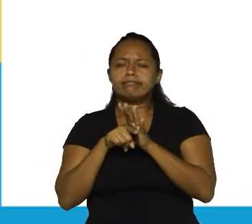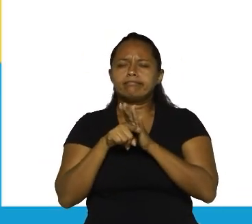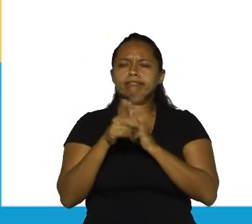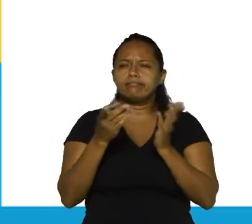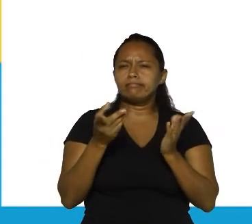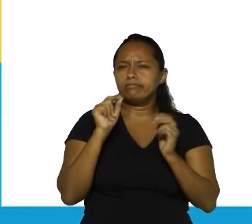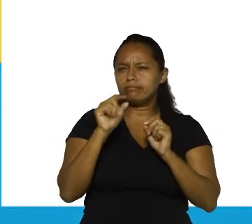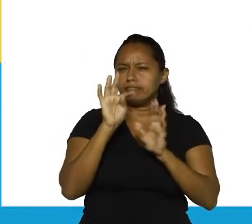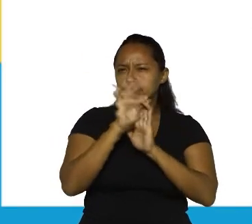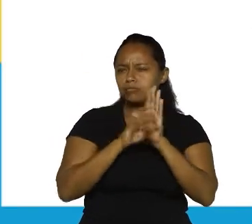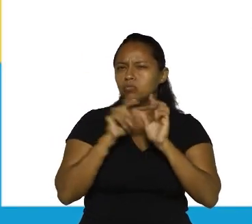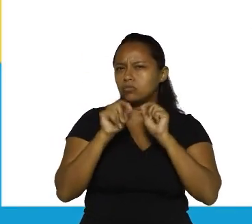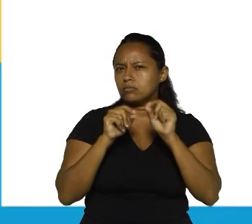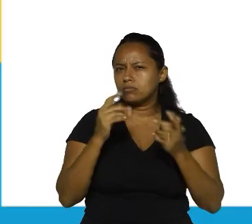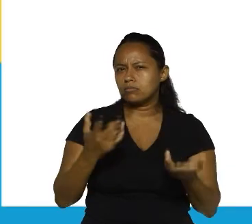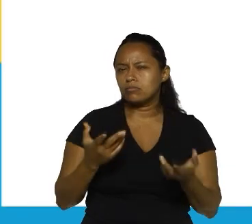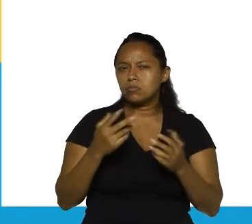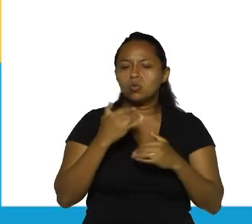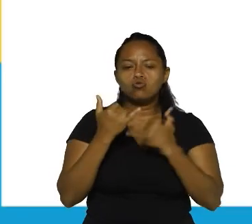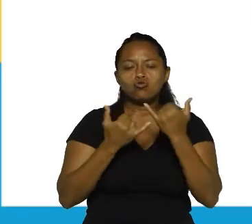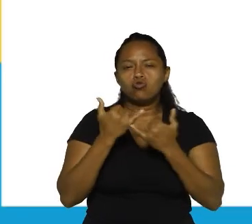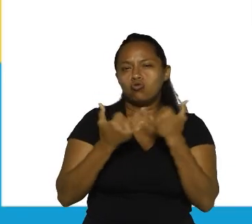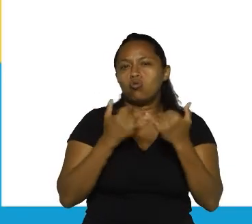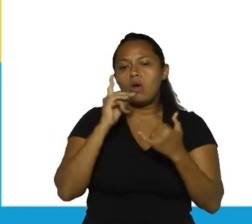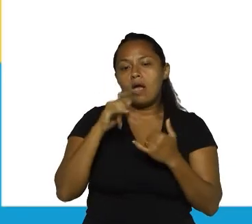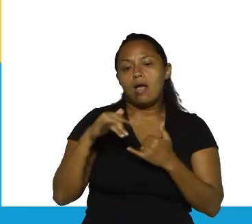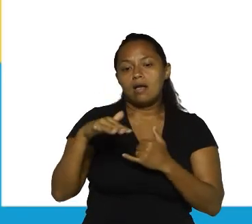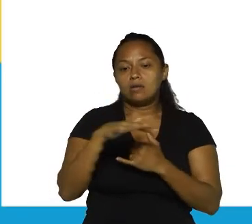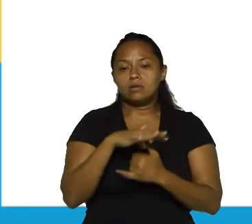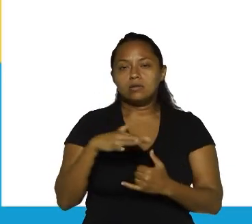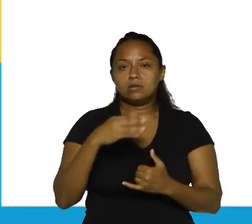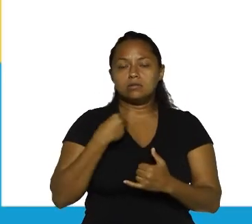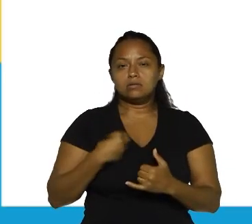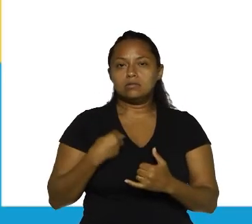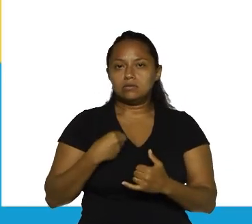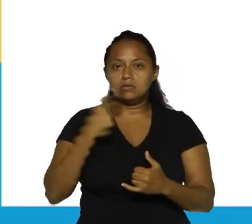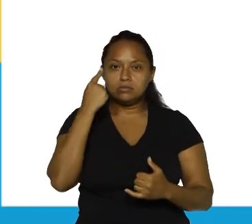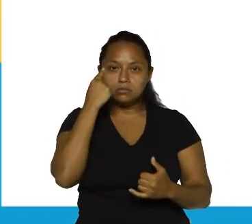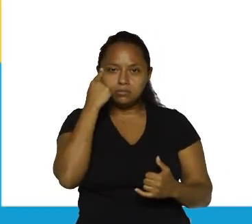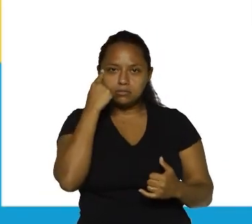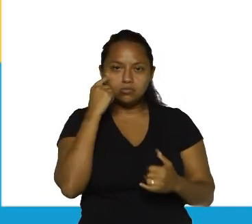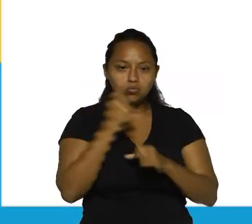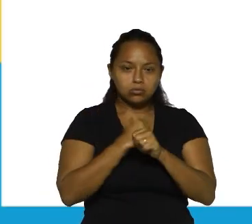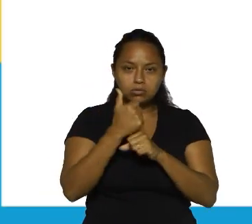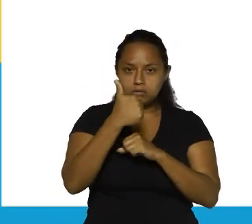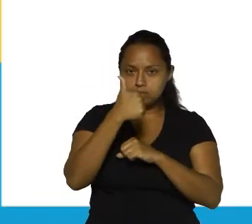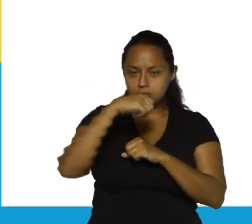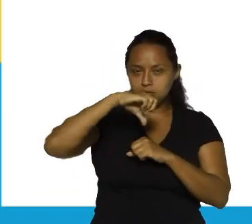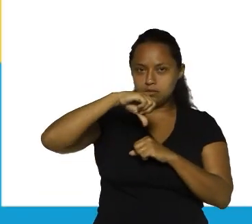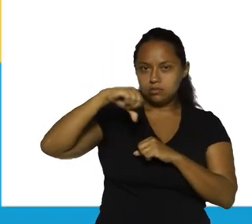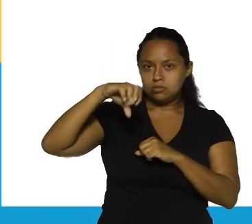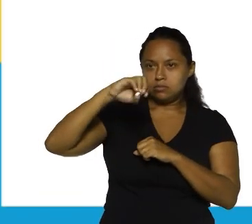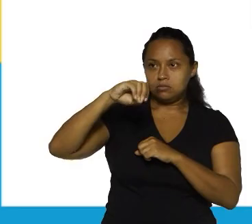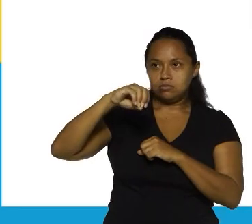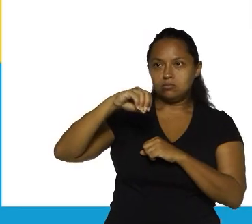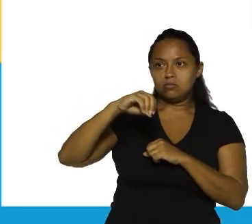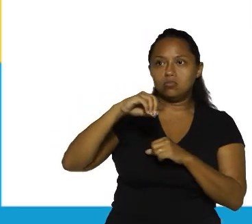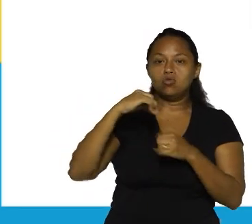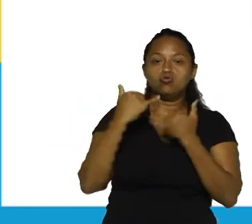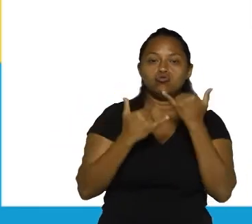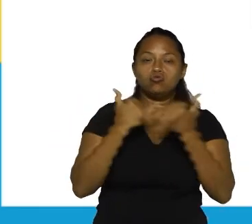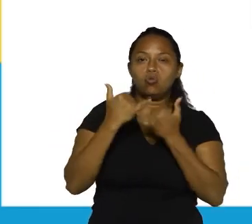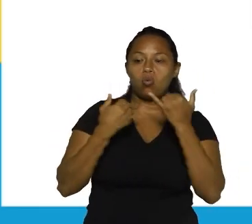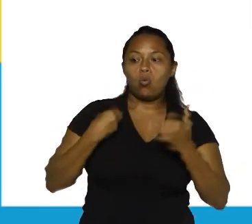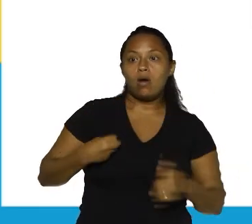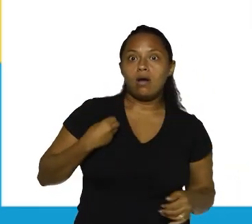composto por... Vamos lá. O jogo é baseado em uma franquia japonesa dos anos 90. Vejam só. O jogo